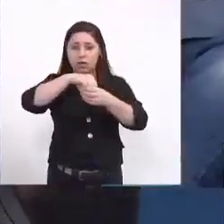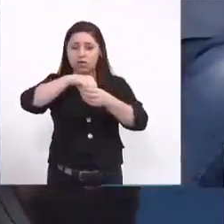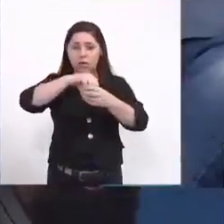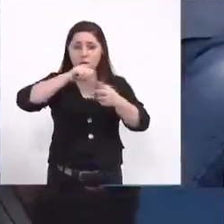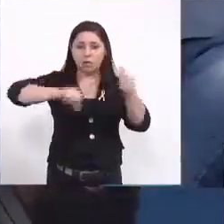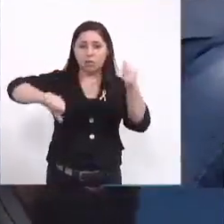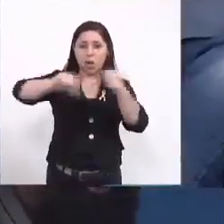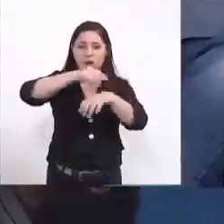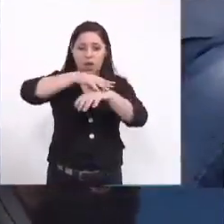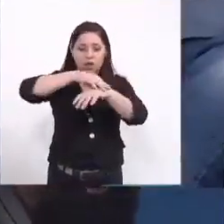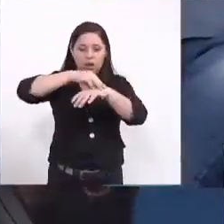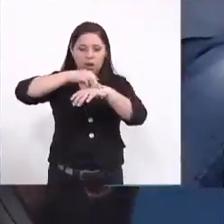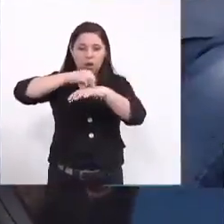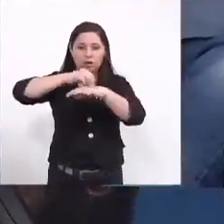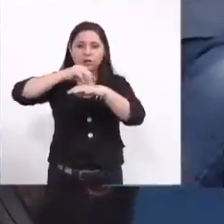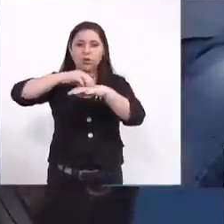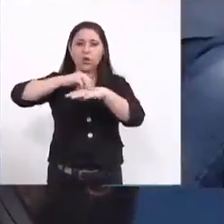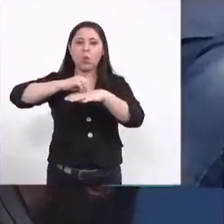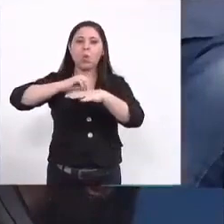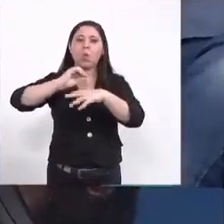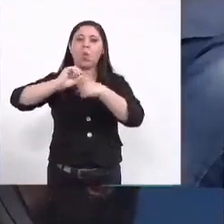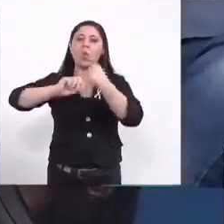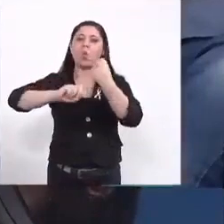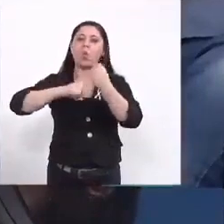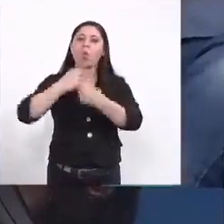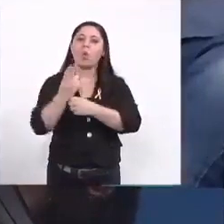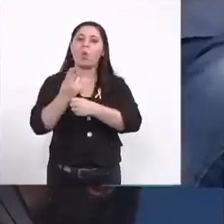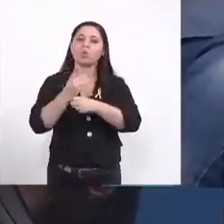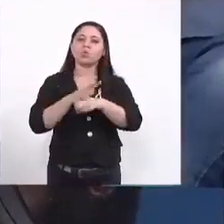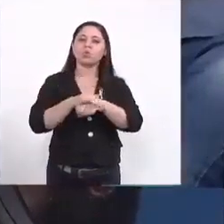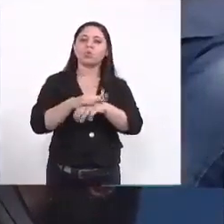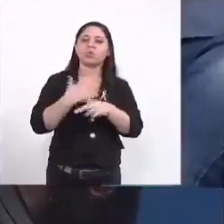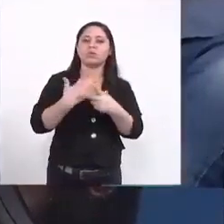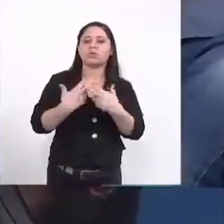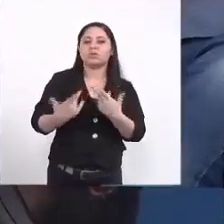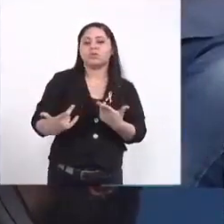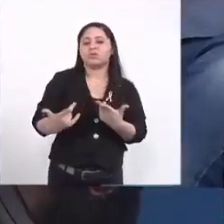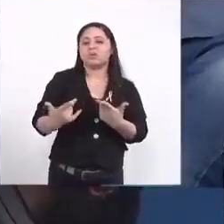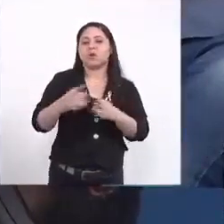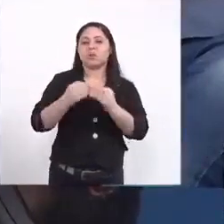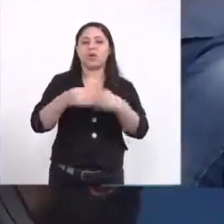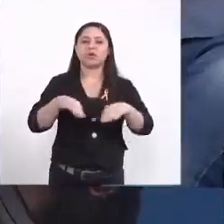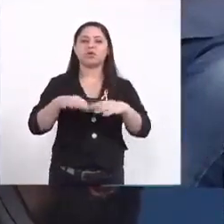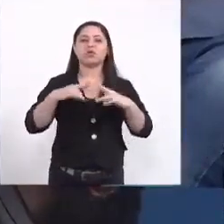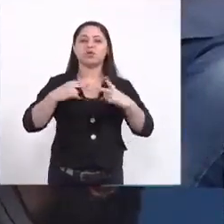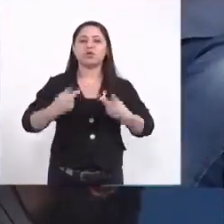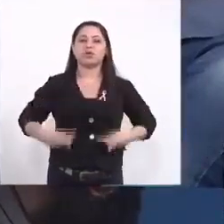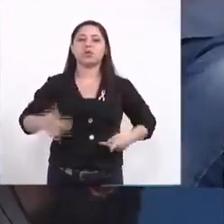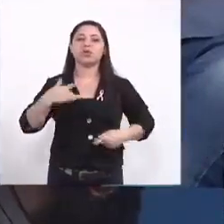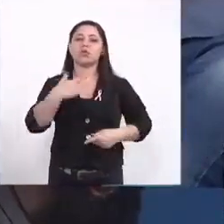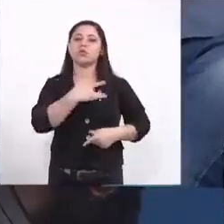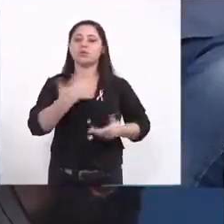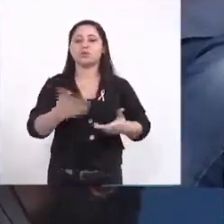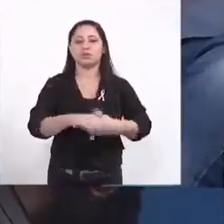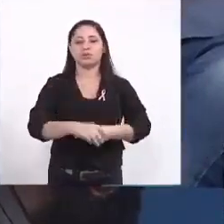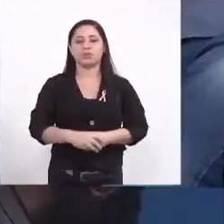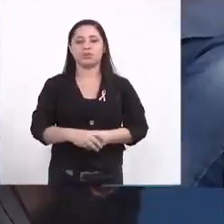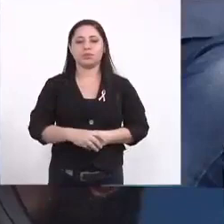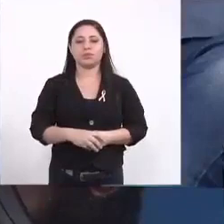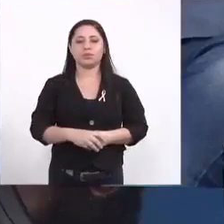na derme ou qualquer outro efeito que cause algum dano à saúde humana então nós estamos